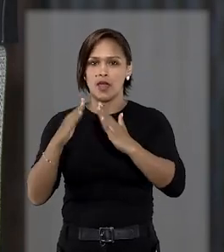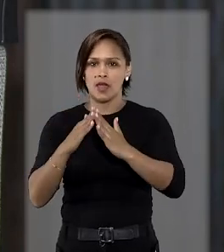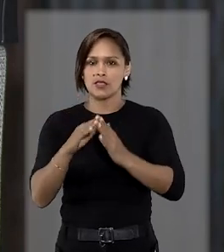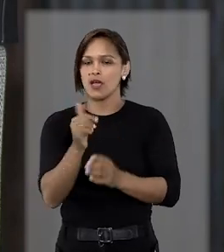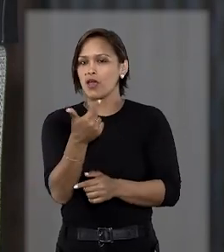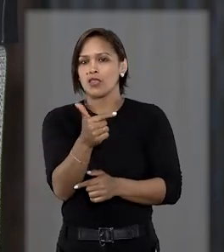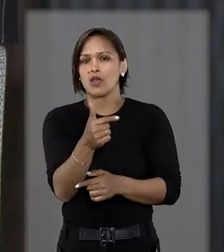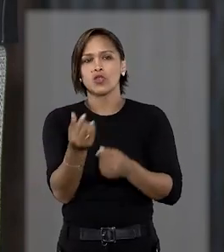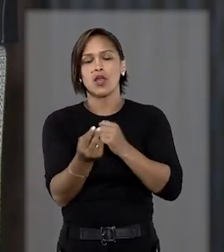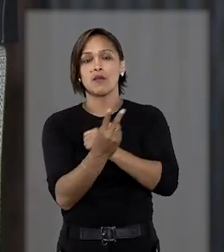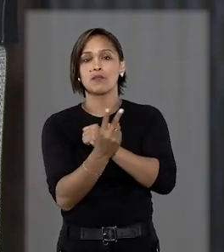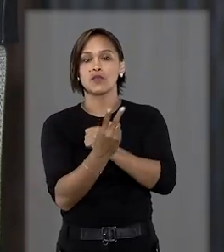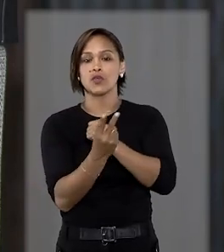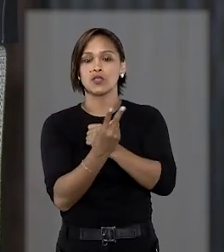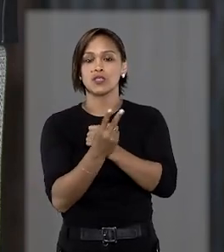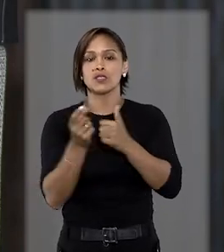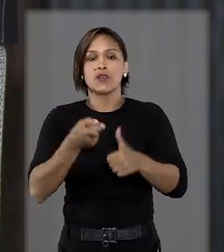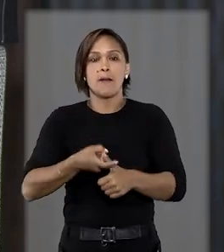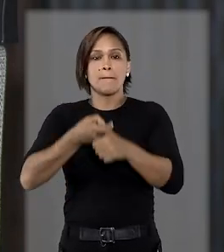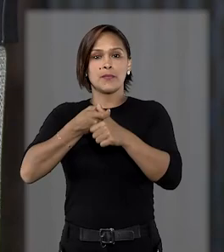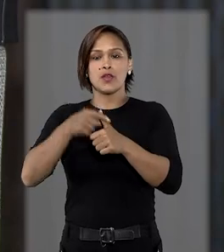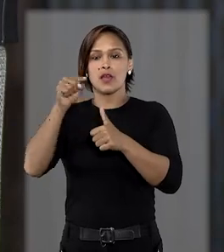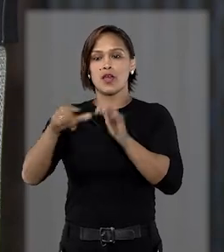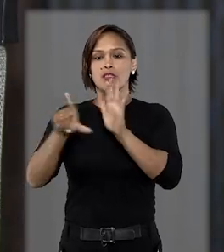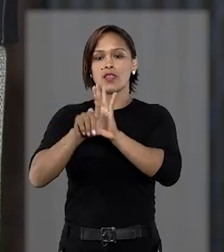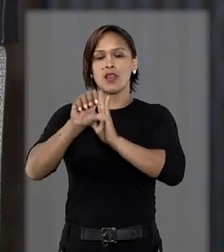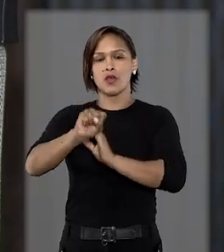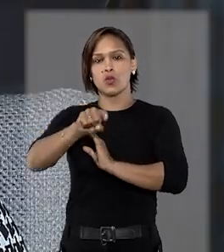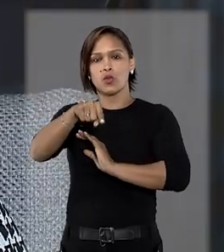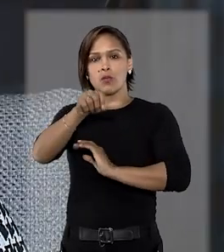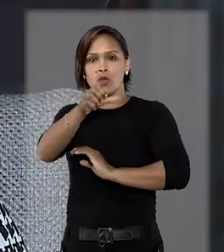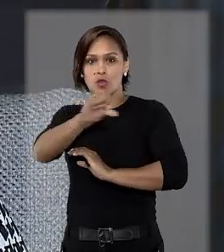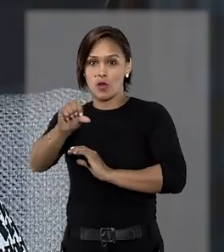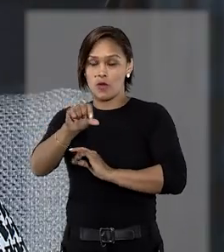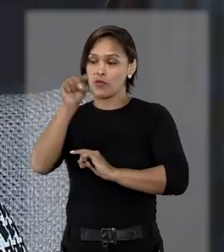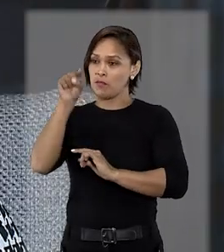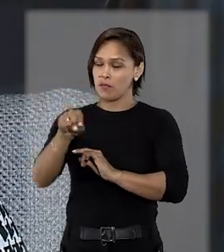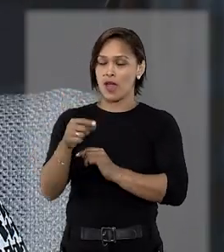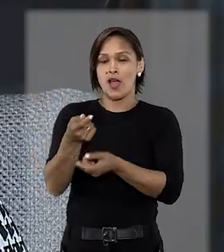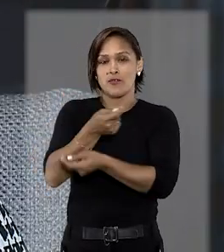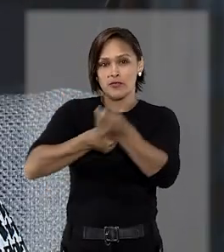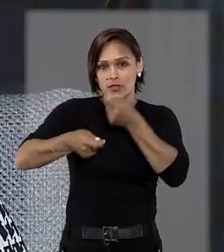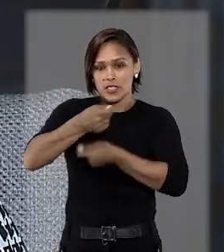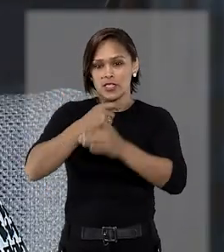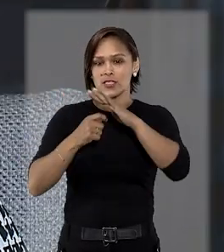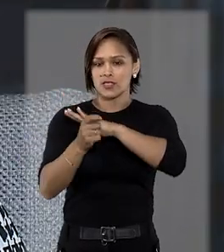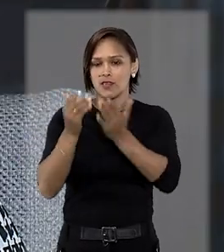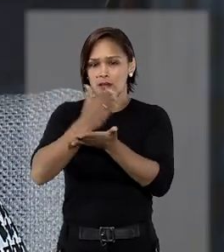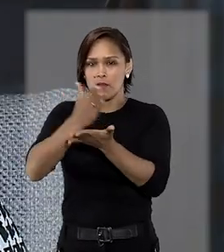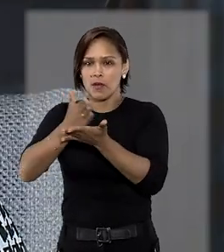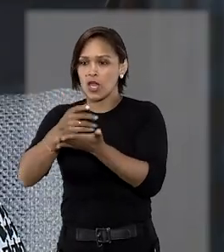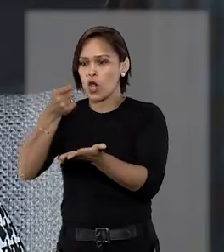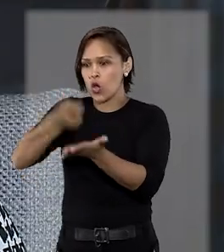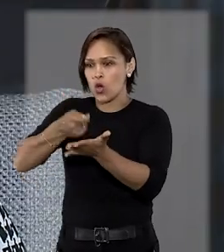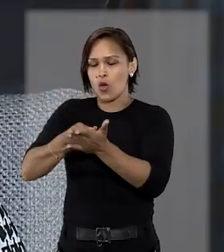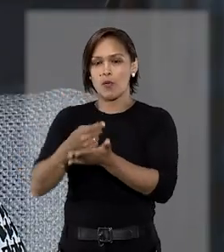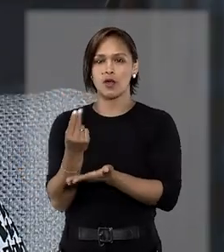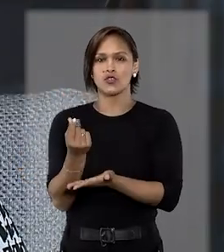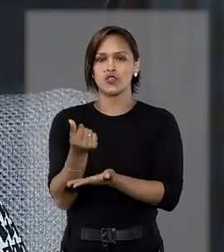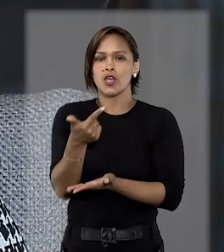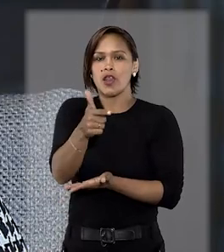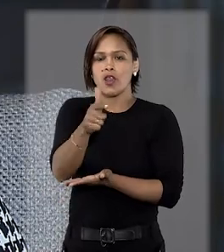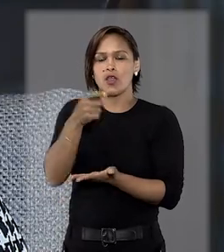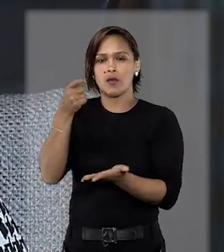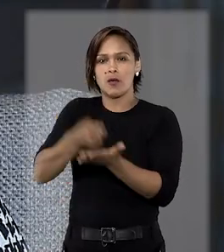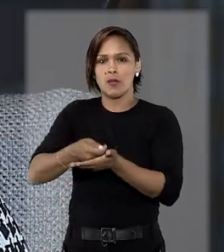eu não tenho a proteção da empenhorabilidade da Lei nº 8.009. No caso de financiamento, você quer comprar um imóvel, não tem dinheiro para